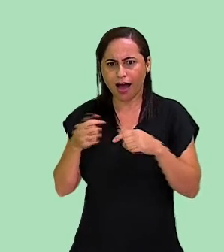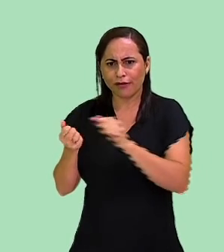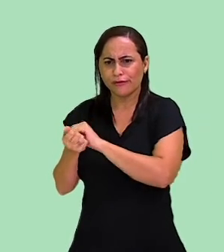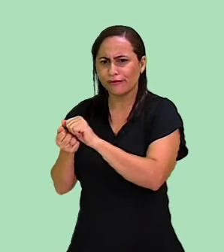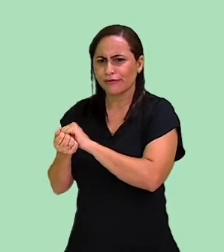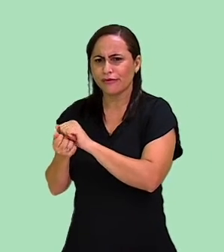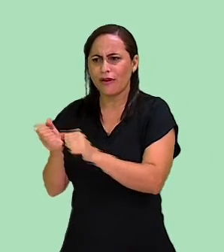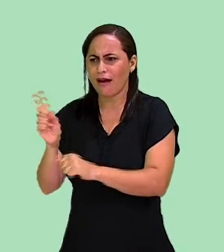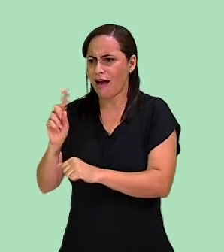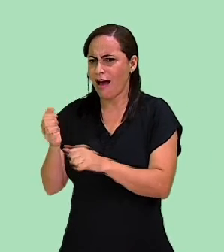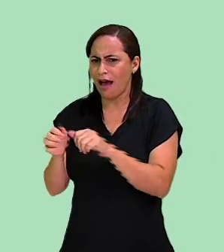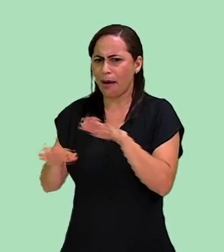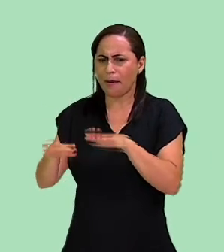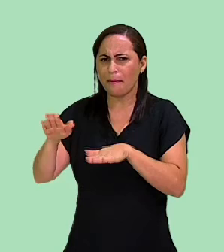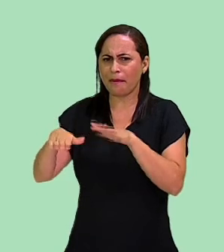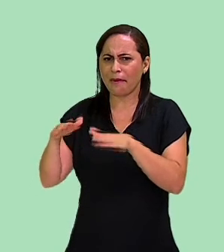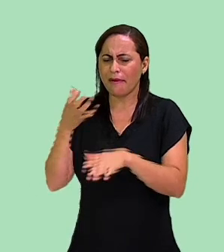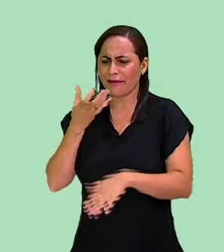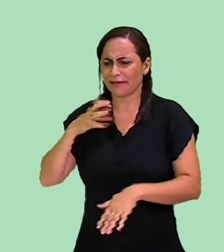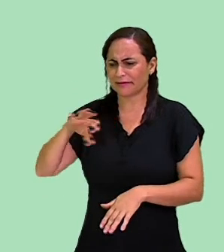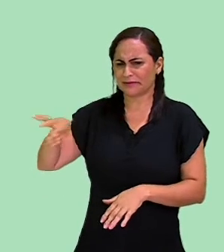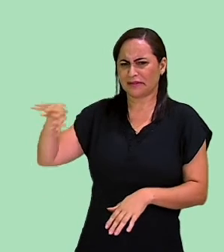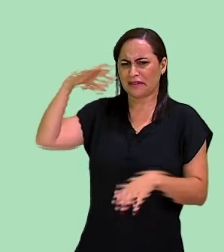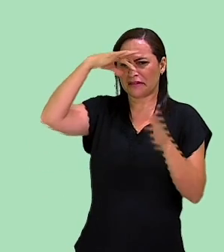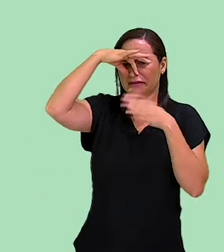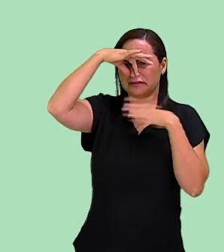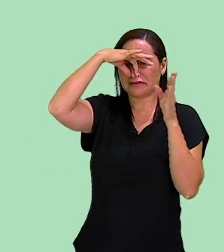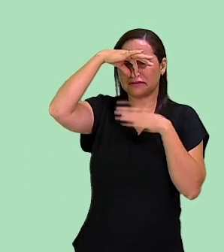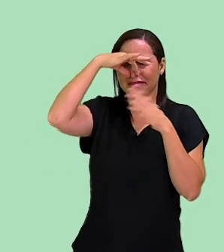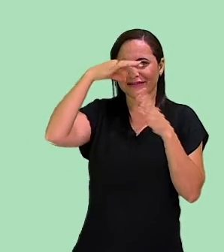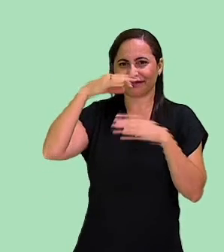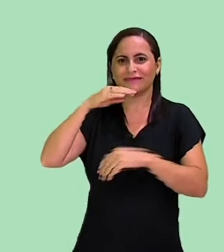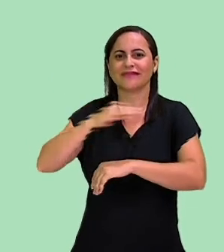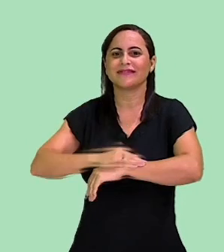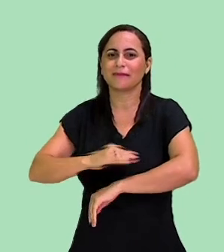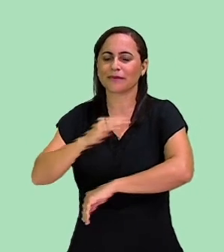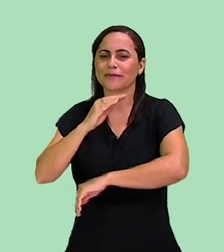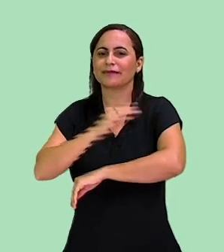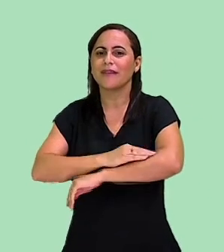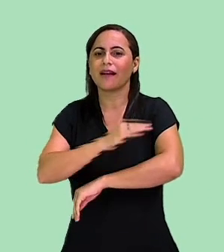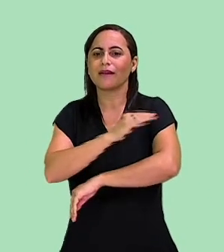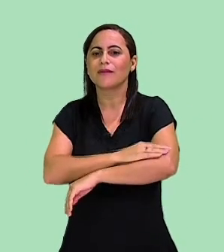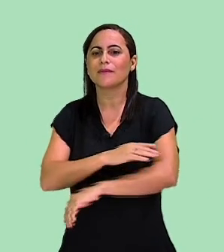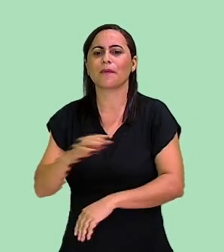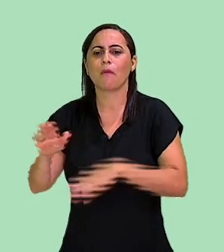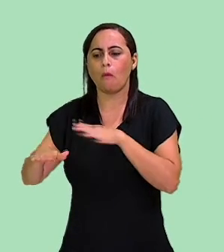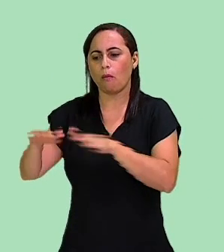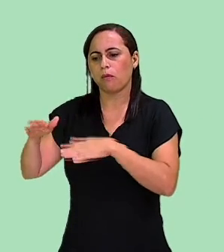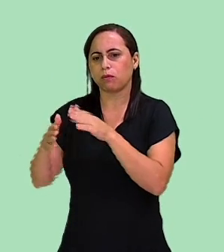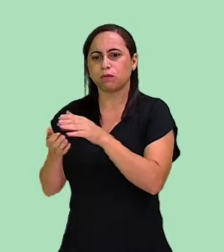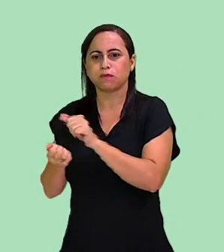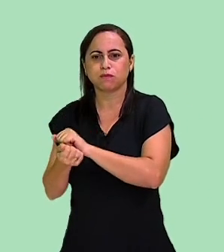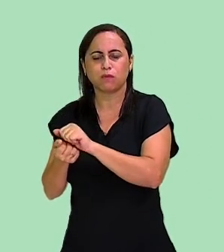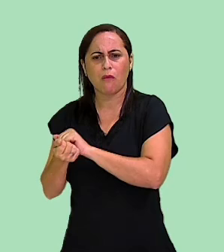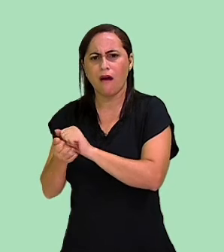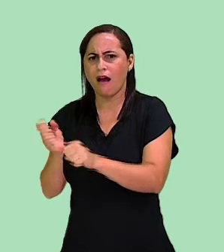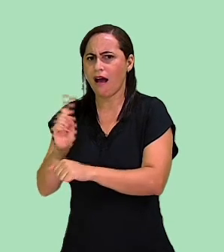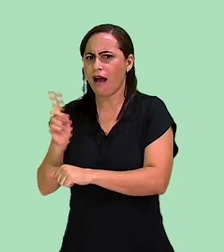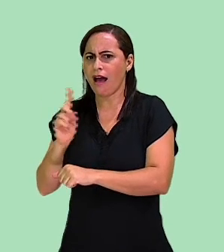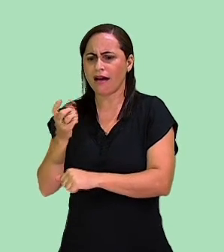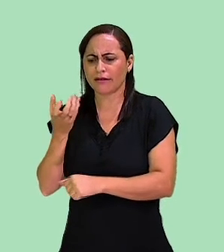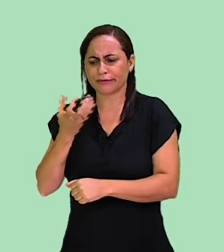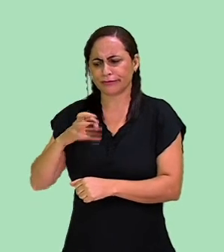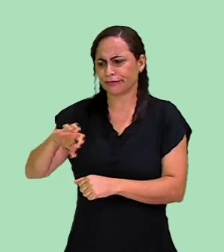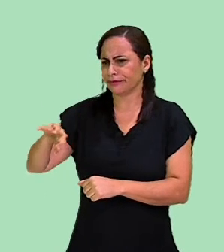porque não quer mais. Que chulé! Vamos de novo? O sapo não lava o pé, não lava